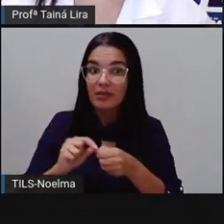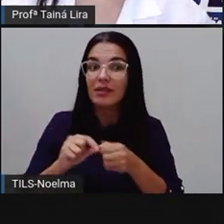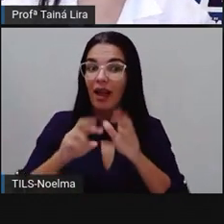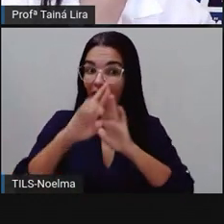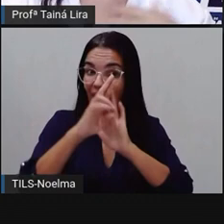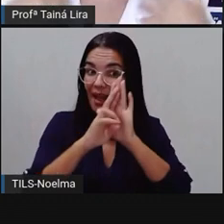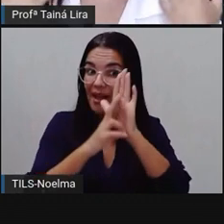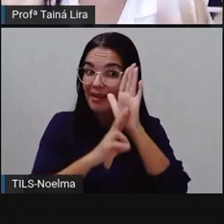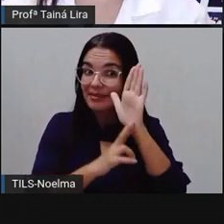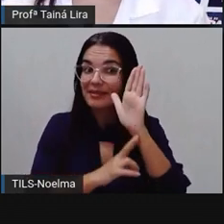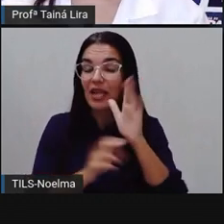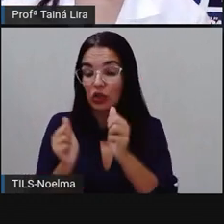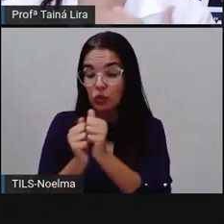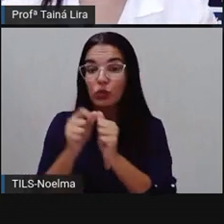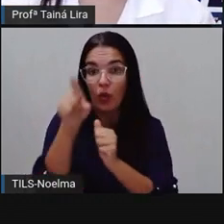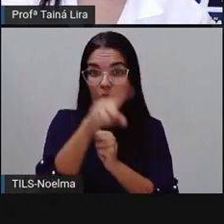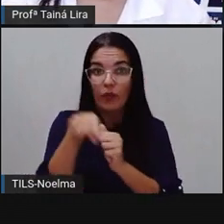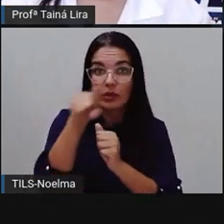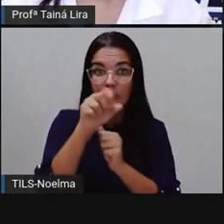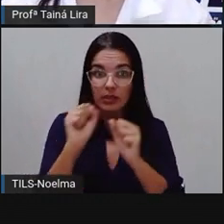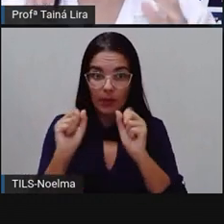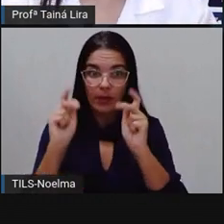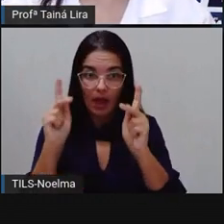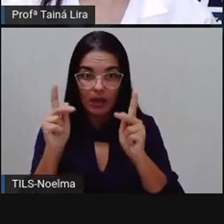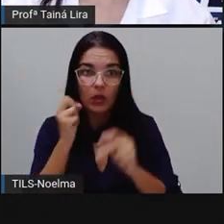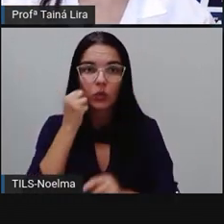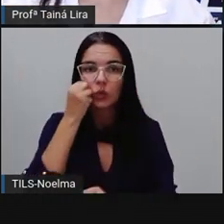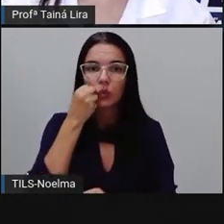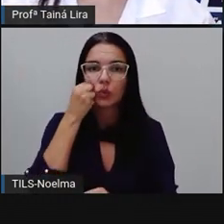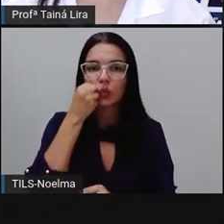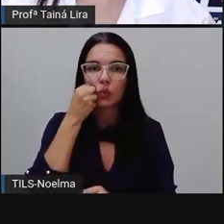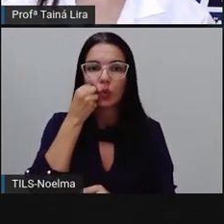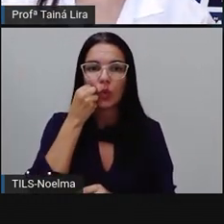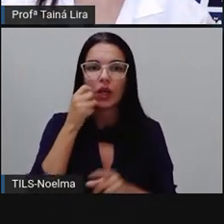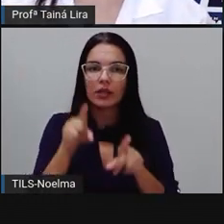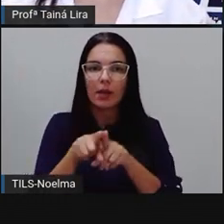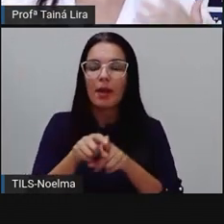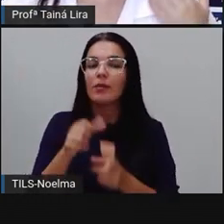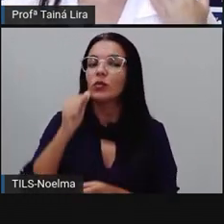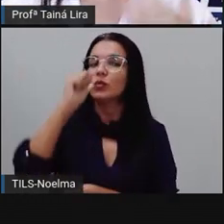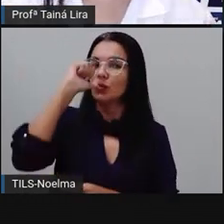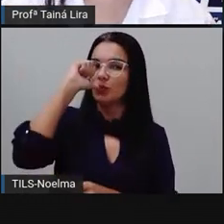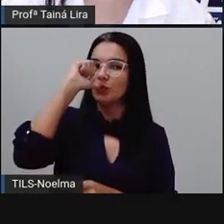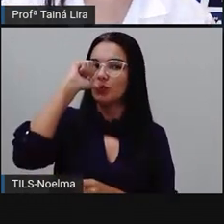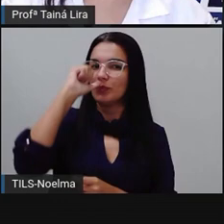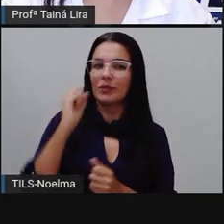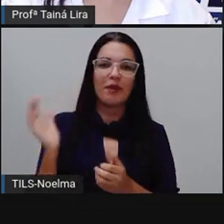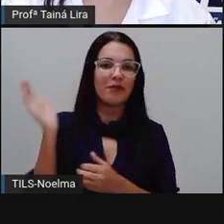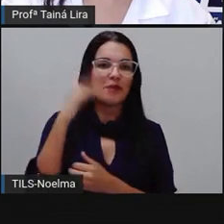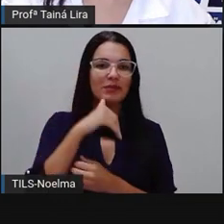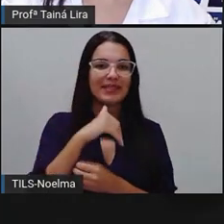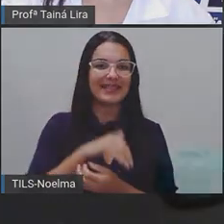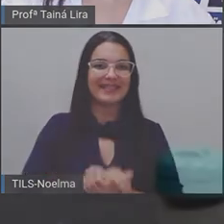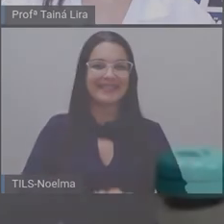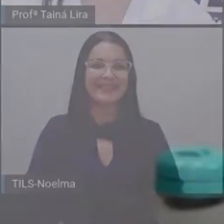receita, a Pró vai fazer junto com vocês esse suco e vai experimentar. Então, vamos lá?